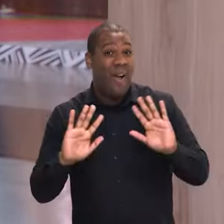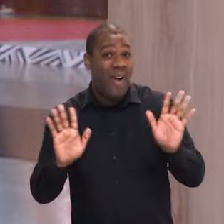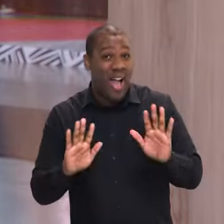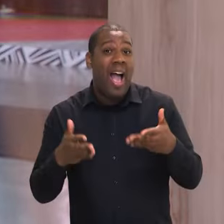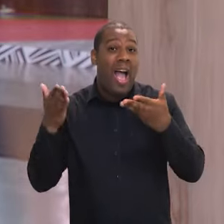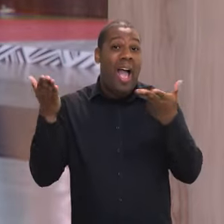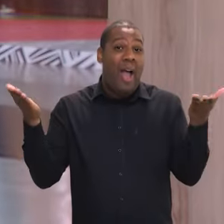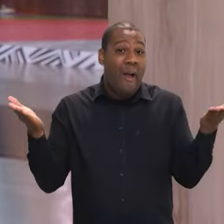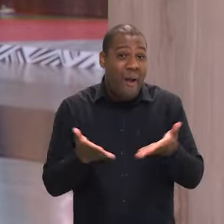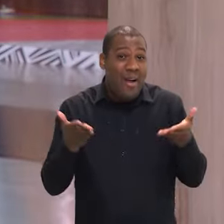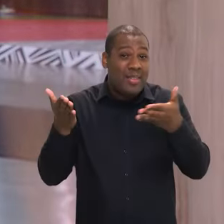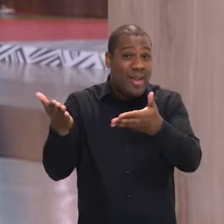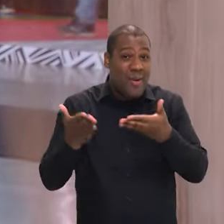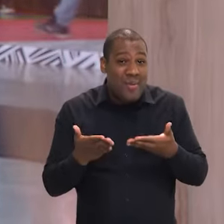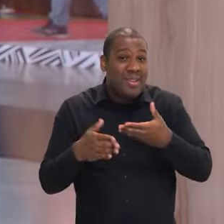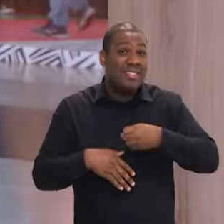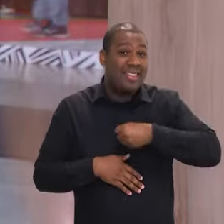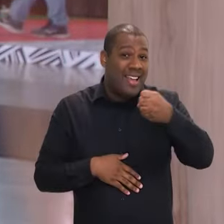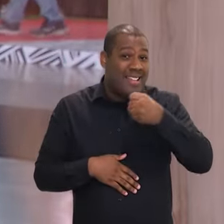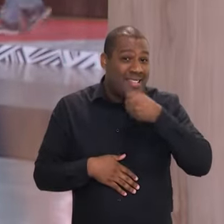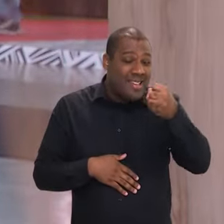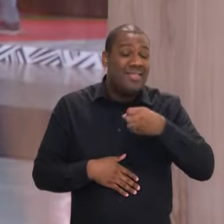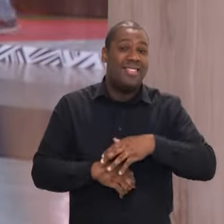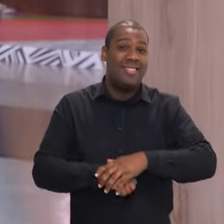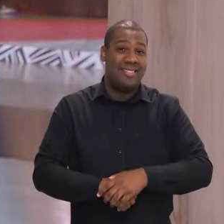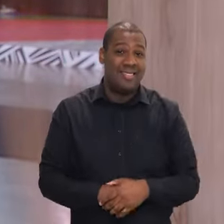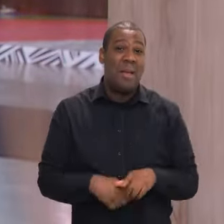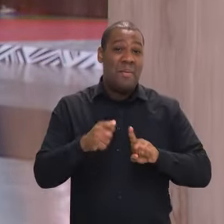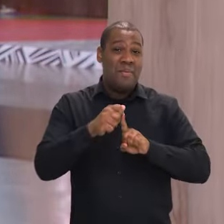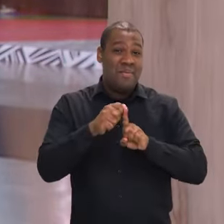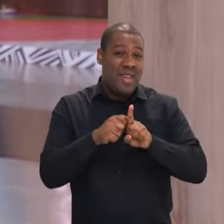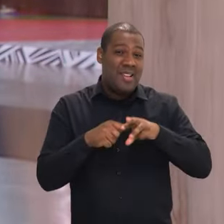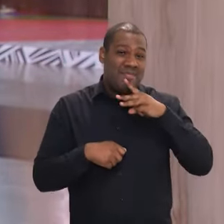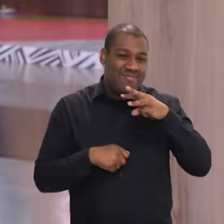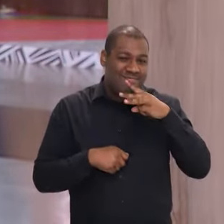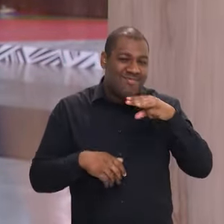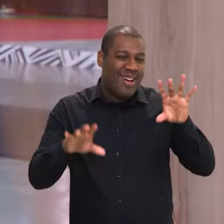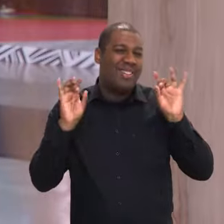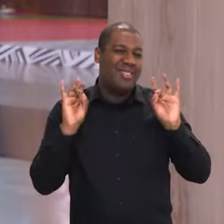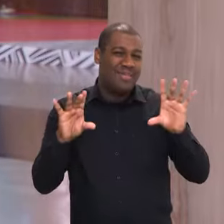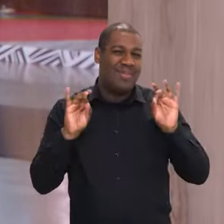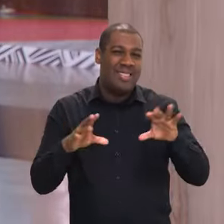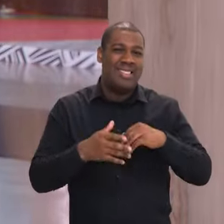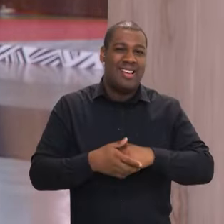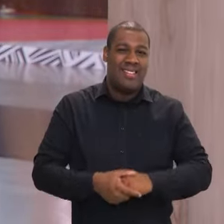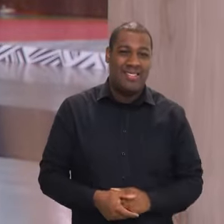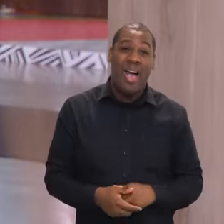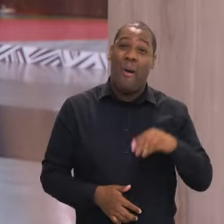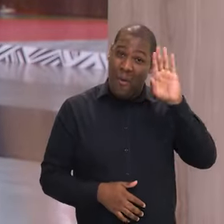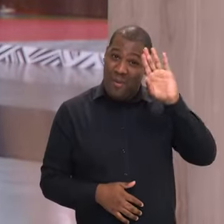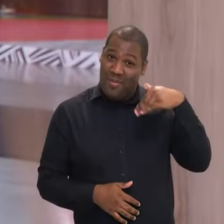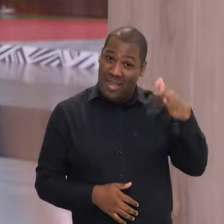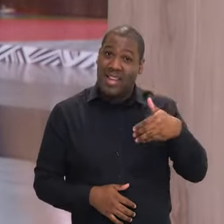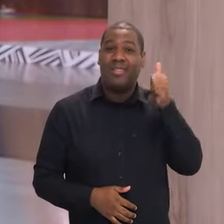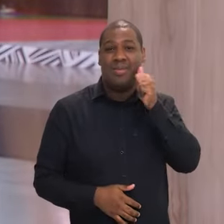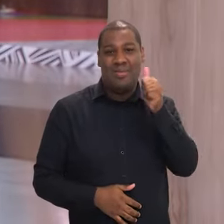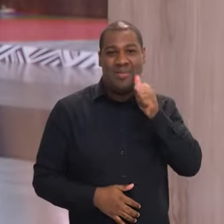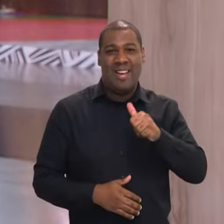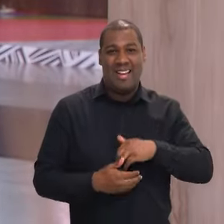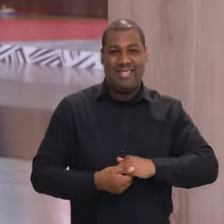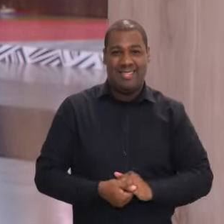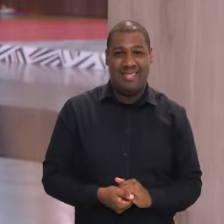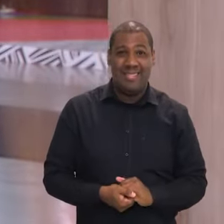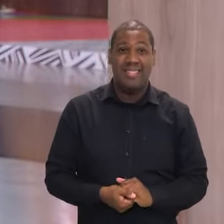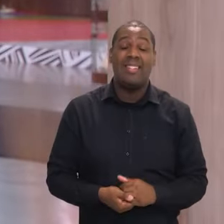Olá, começa agora mais um Brasil em Pauta. Seguimos o nosso mês de março muito especial, todo dedicado às mulheres.